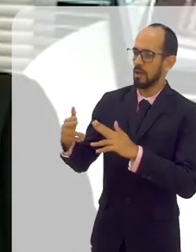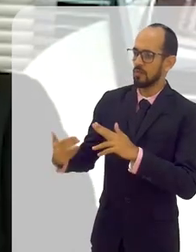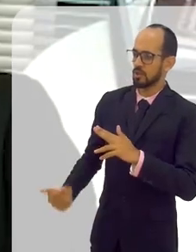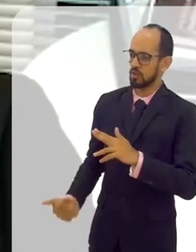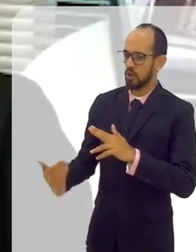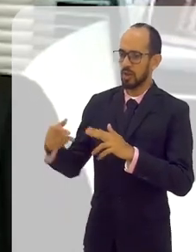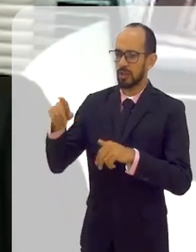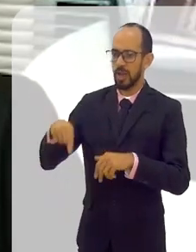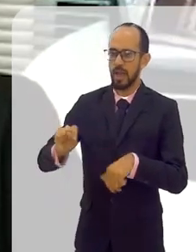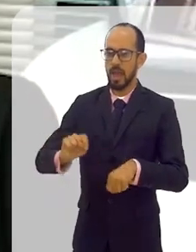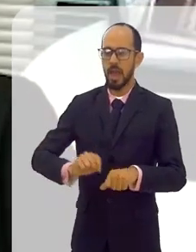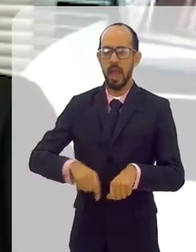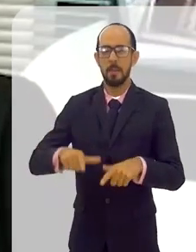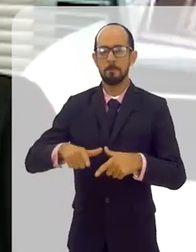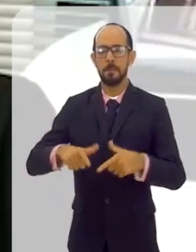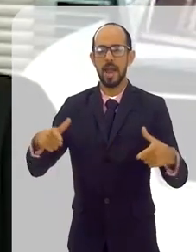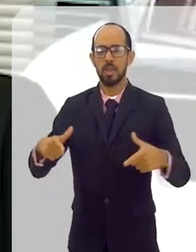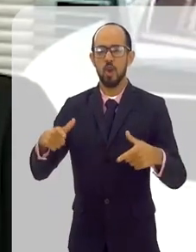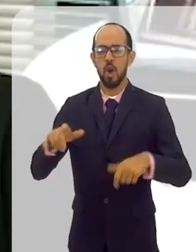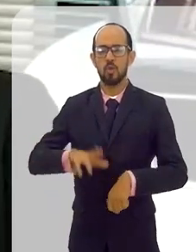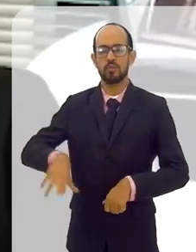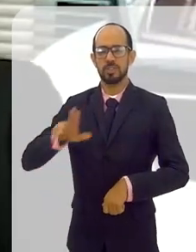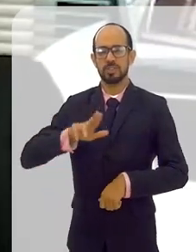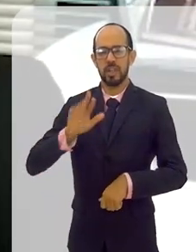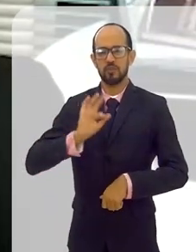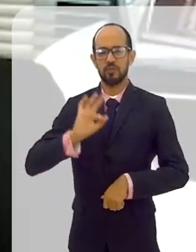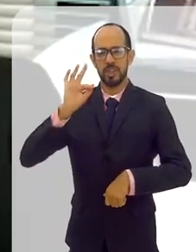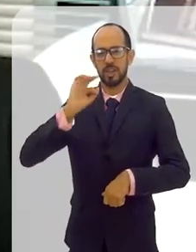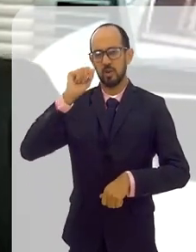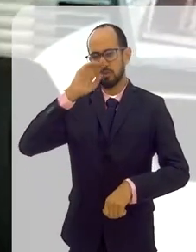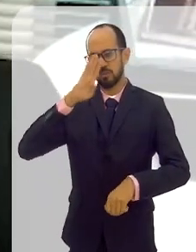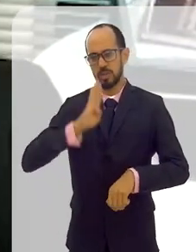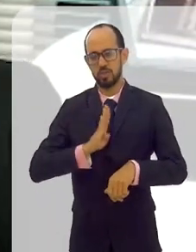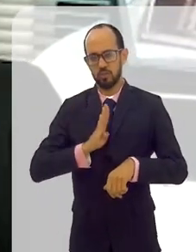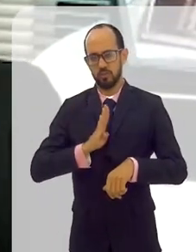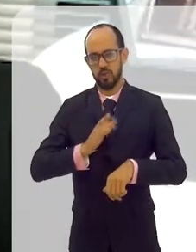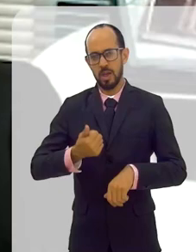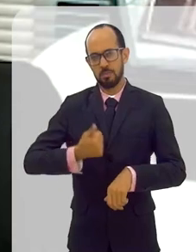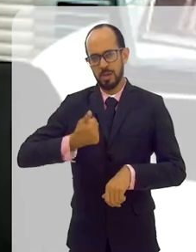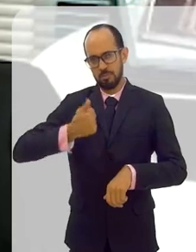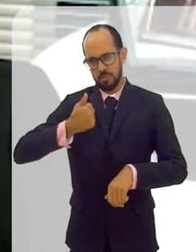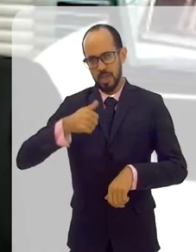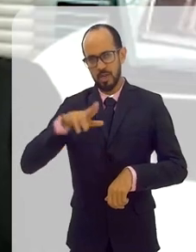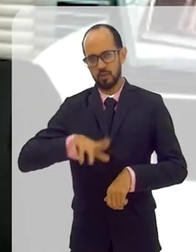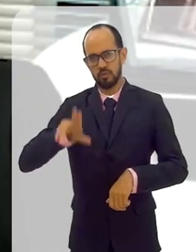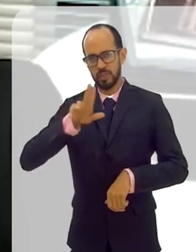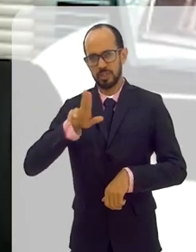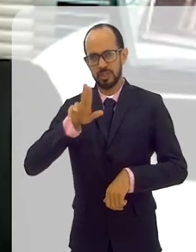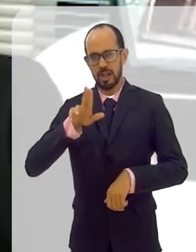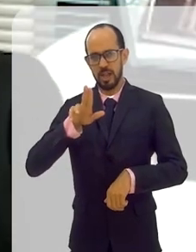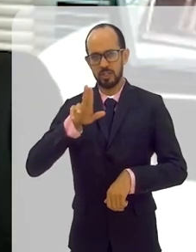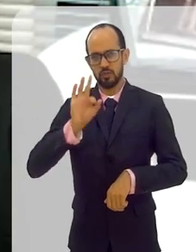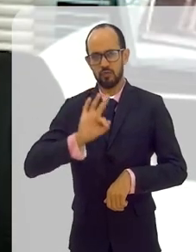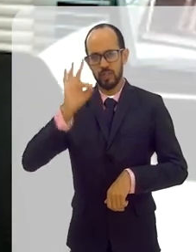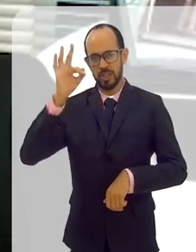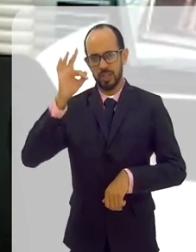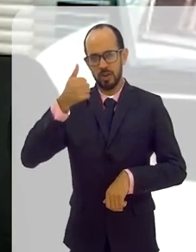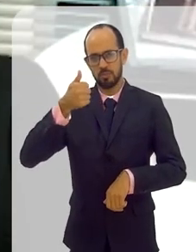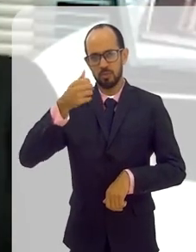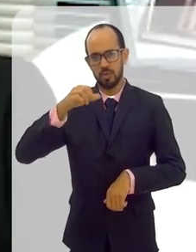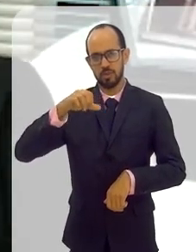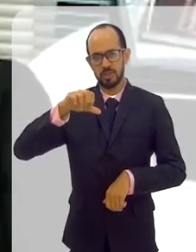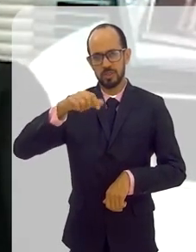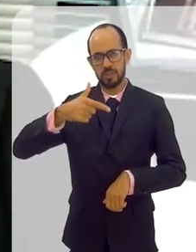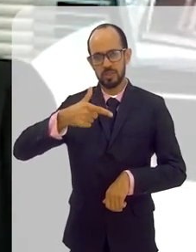a maior universidade federal do Brasil, foi a primeira universidade federal criada em 1920, portanto tem